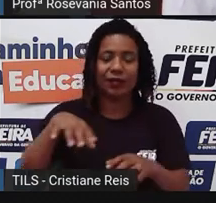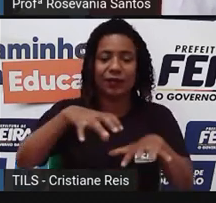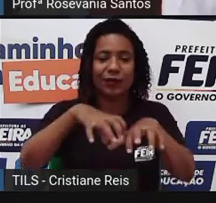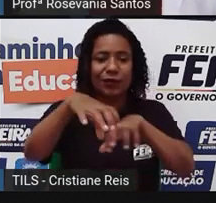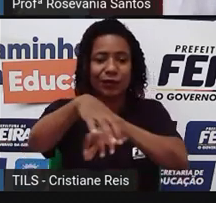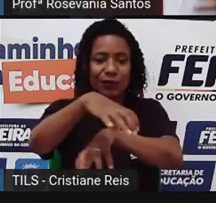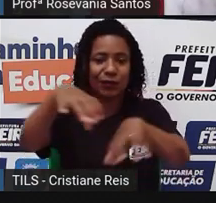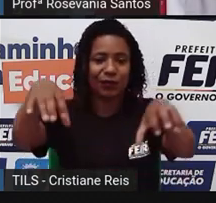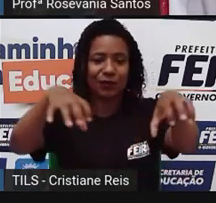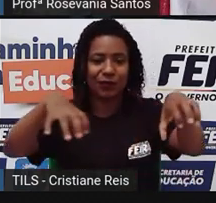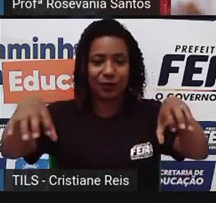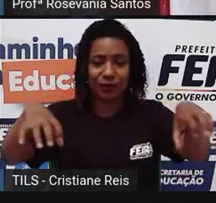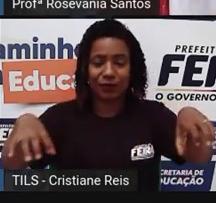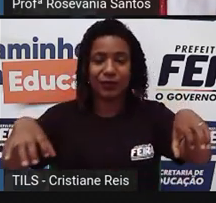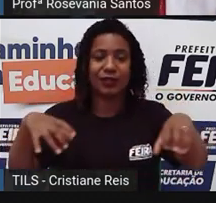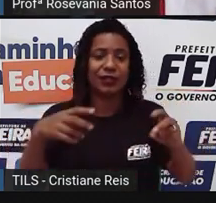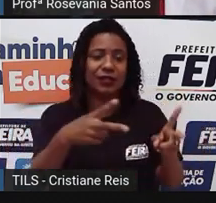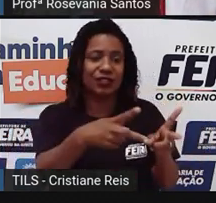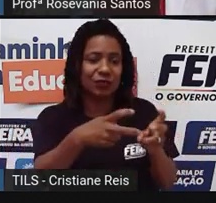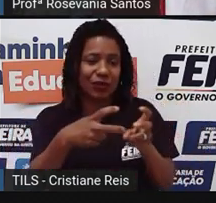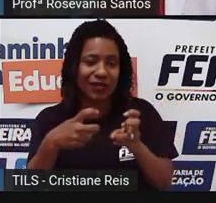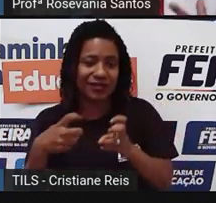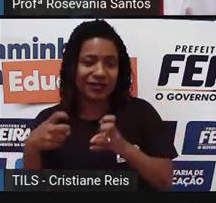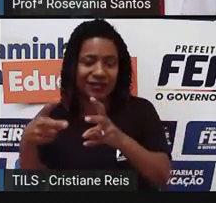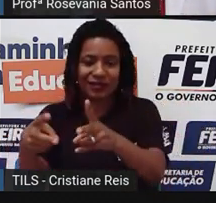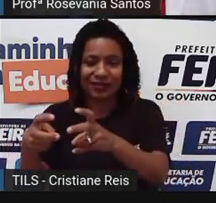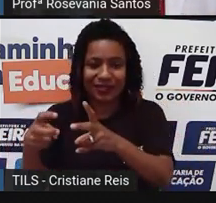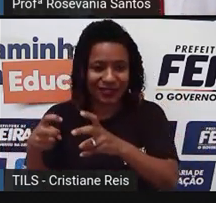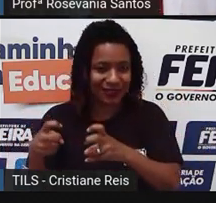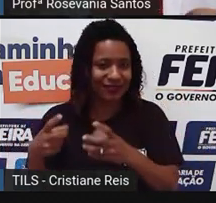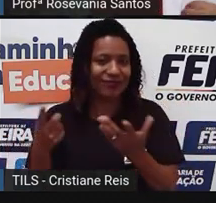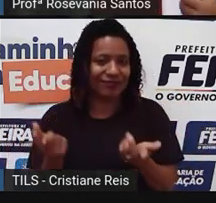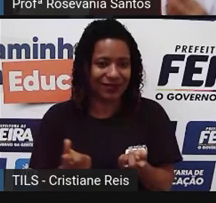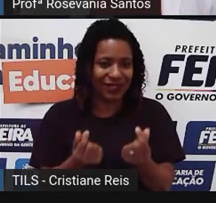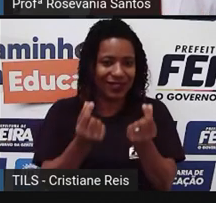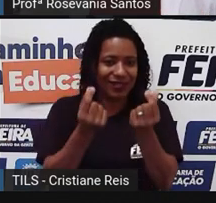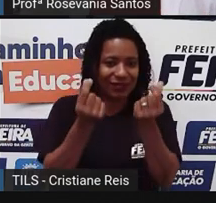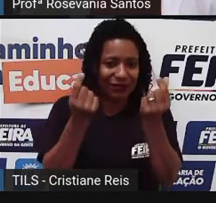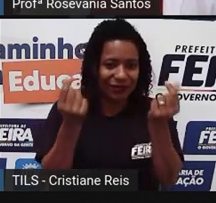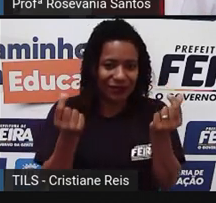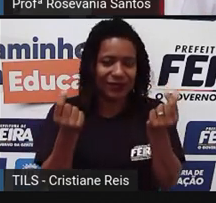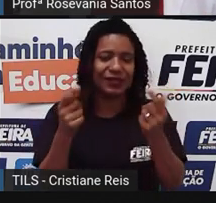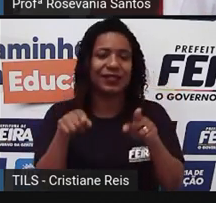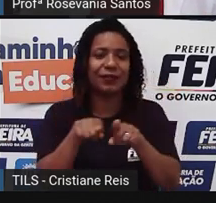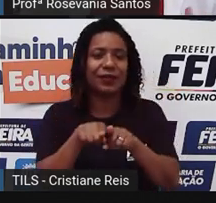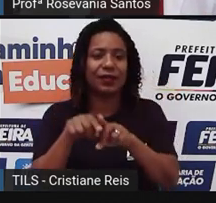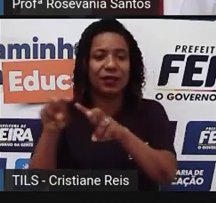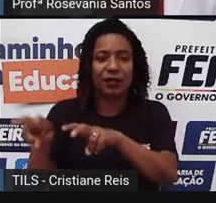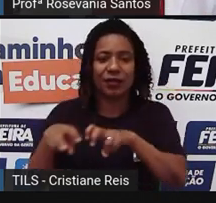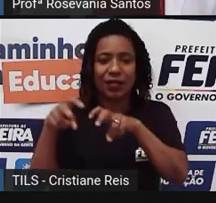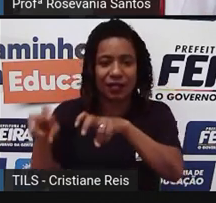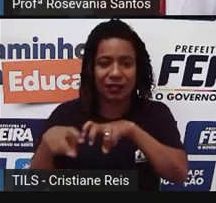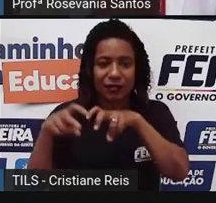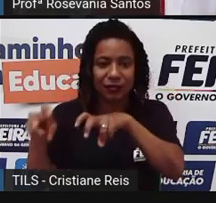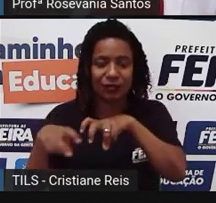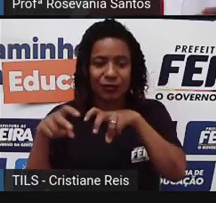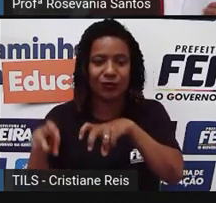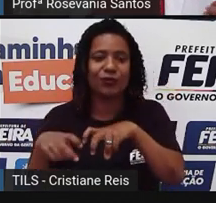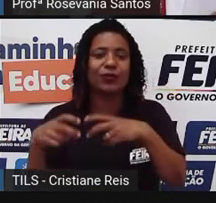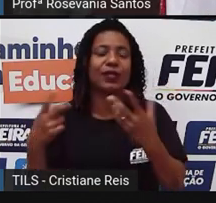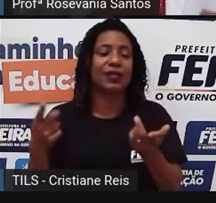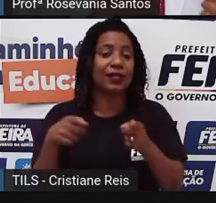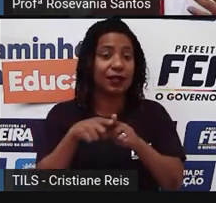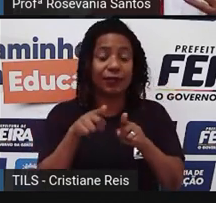representou isso. Muito ligado à parte da agricultura, à parte do extrativismo,